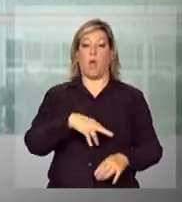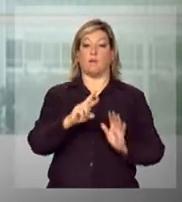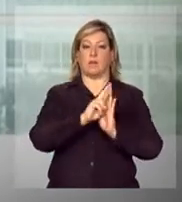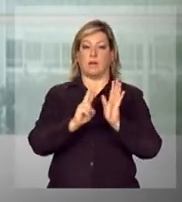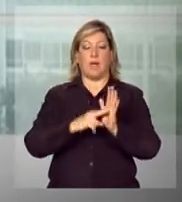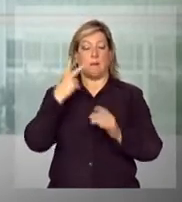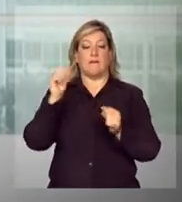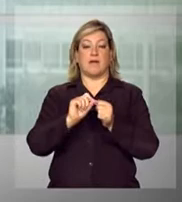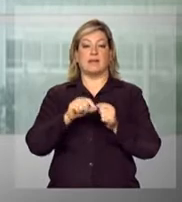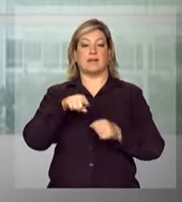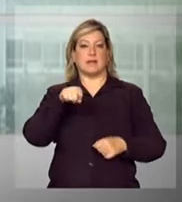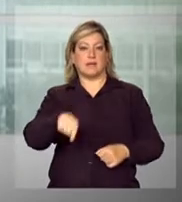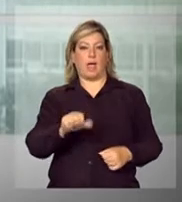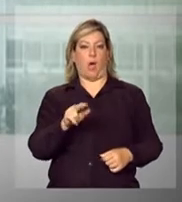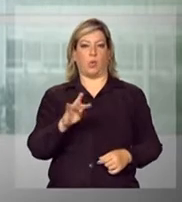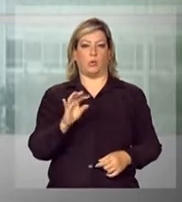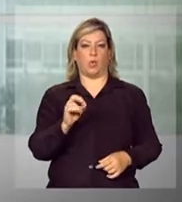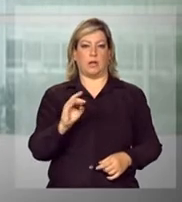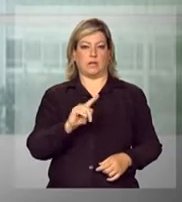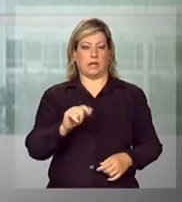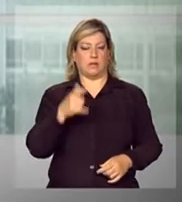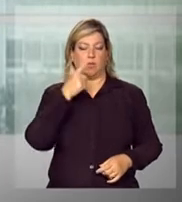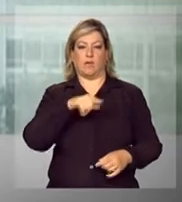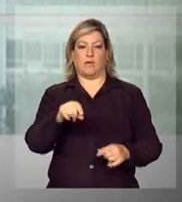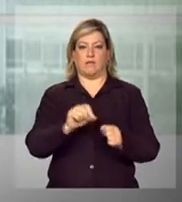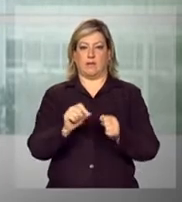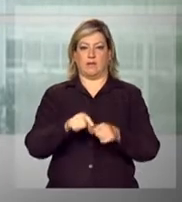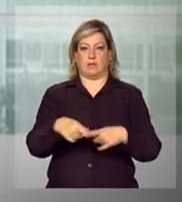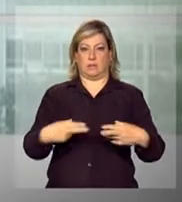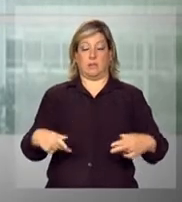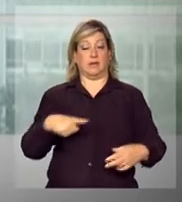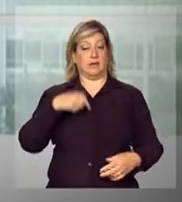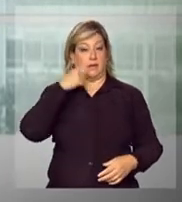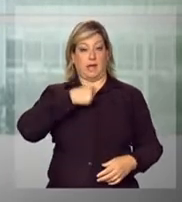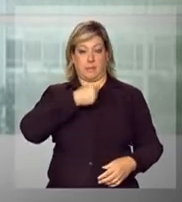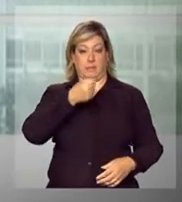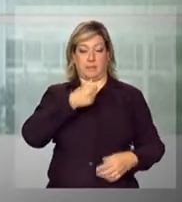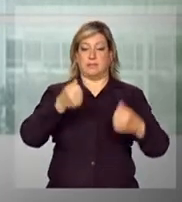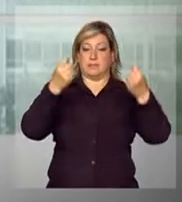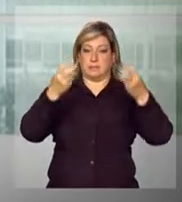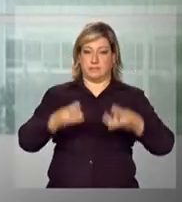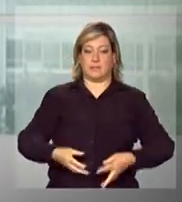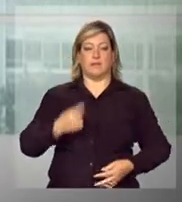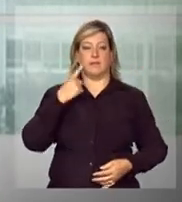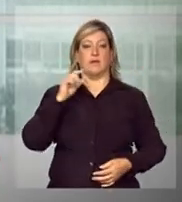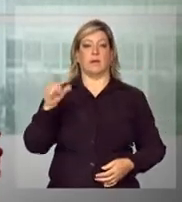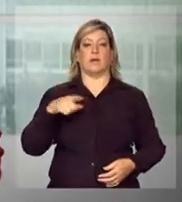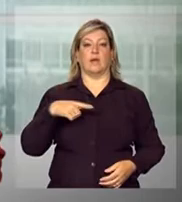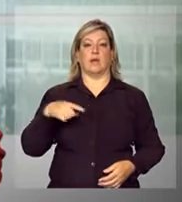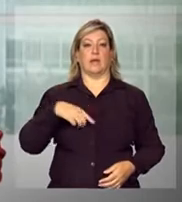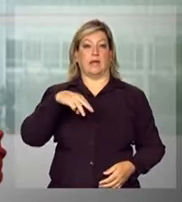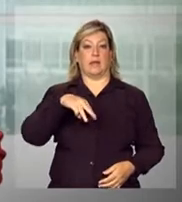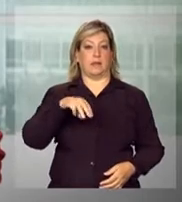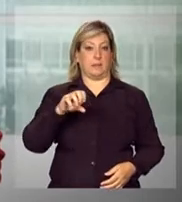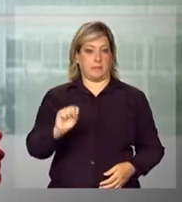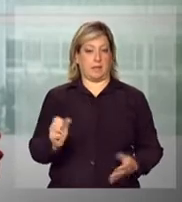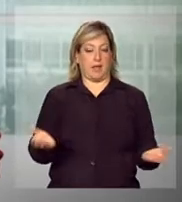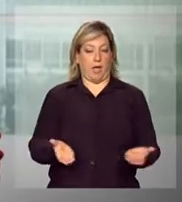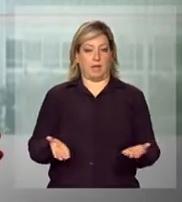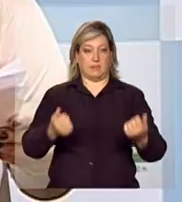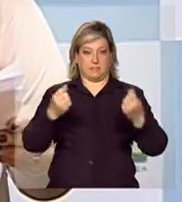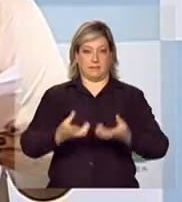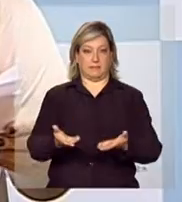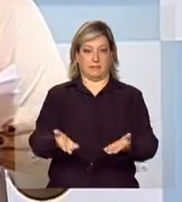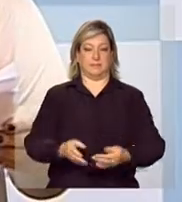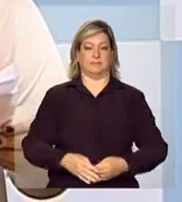procedimentos. Quem tem mais detalhes é a repórter Carolina Monteiro, que vai acompanhar a divulgação no Ministério da Saúde. Bom dia, Carolina.